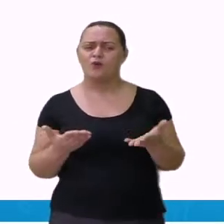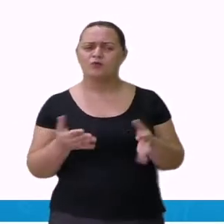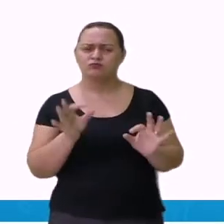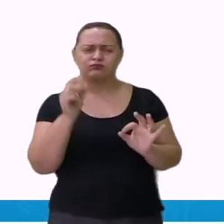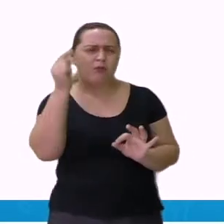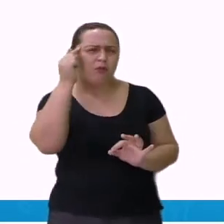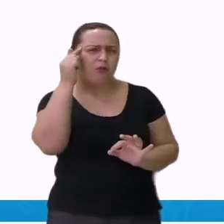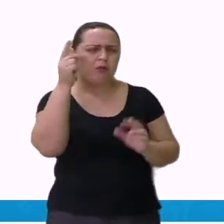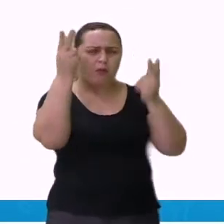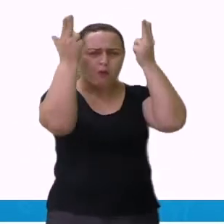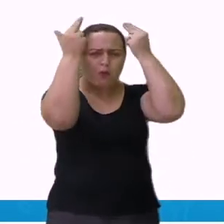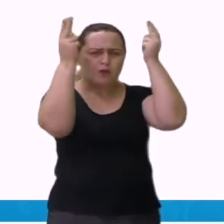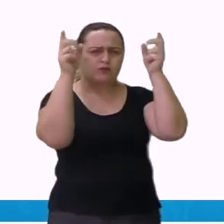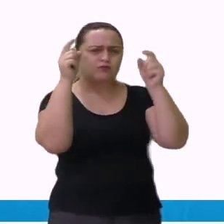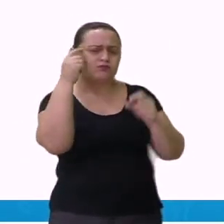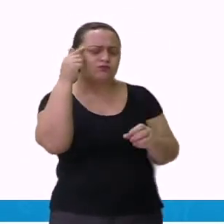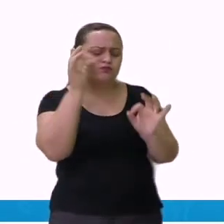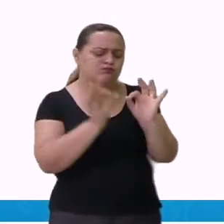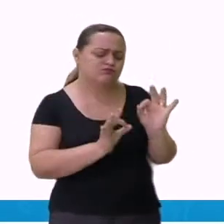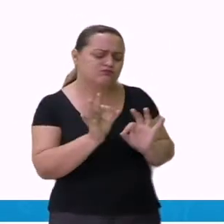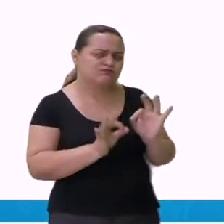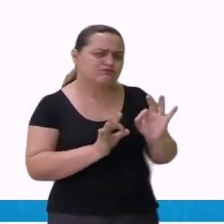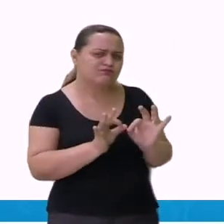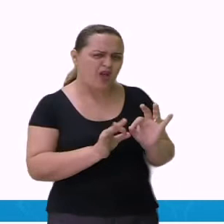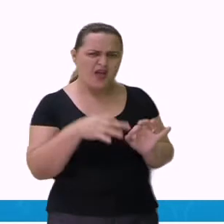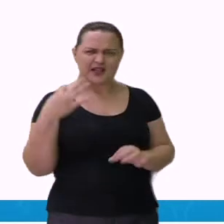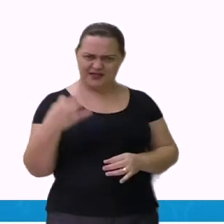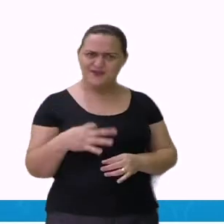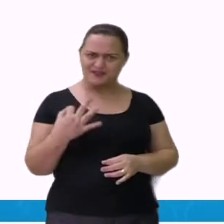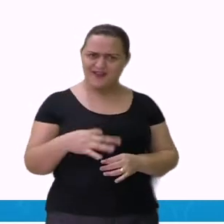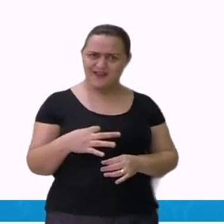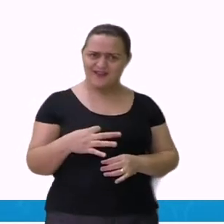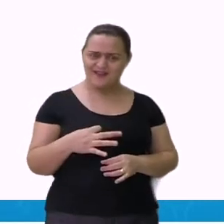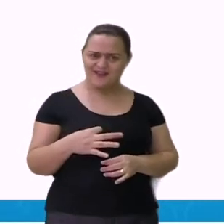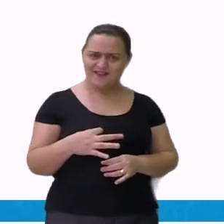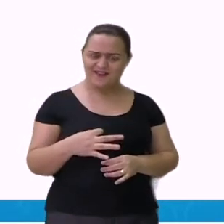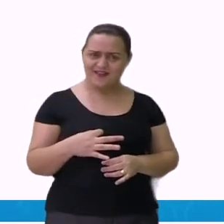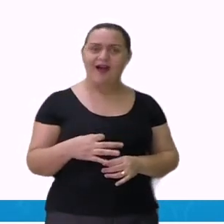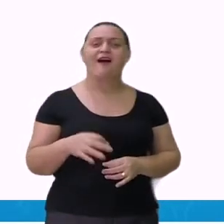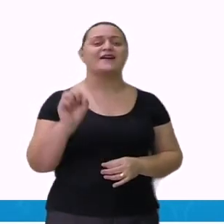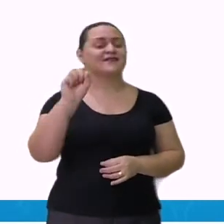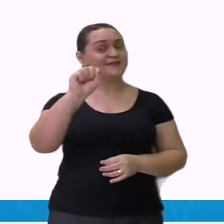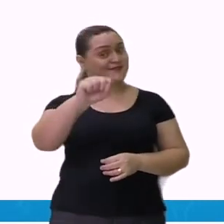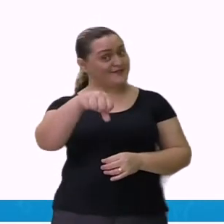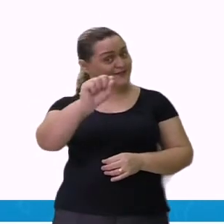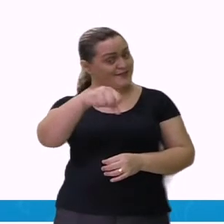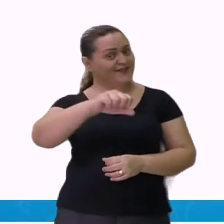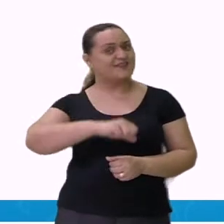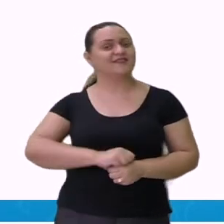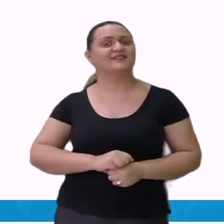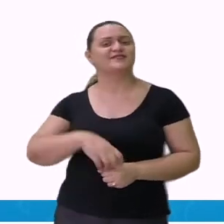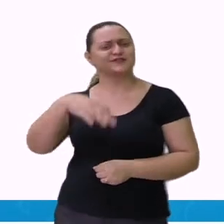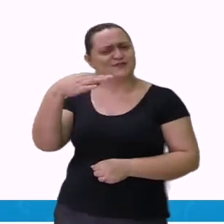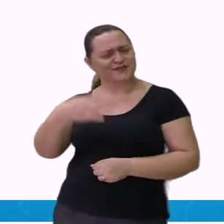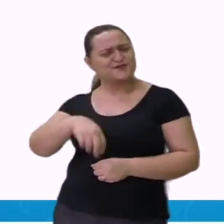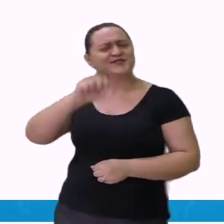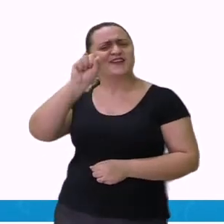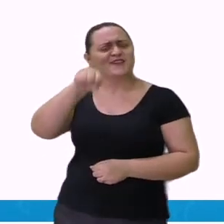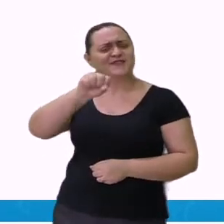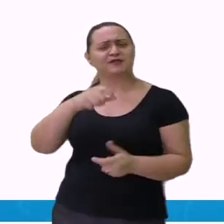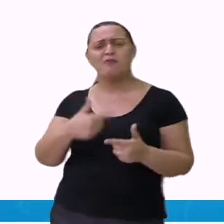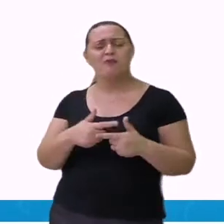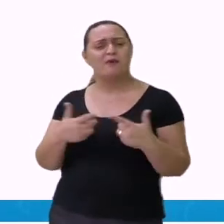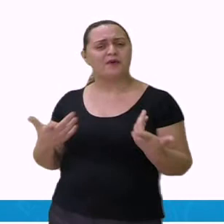certo? Por quê? O plano deu certo? Sim, deu certo. Por quê, gente?